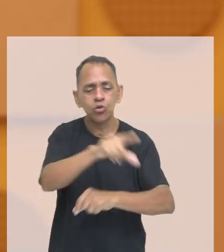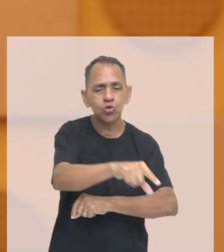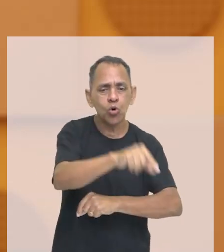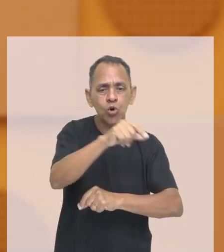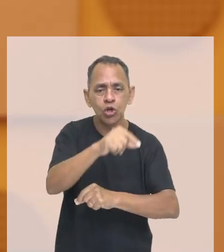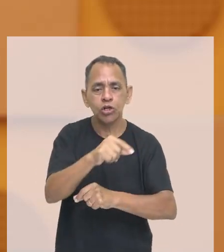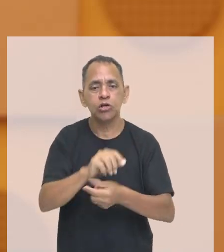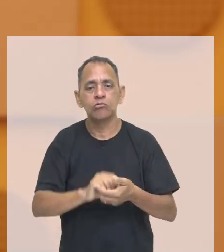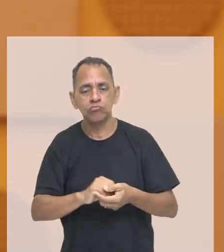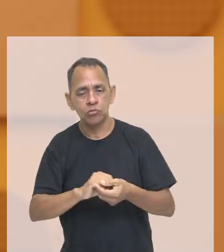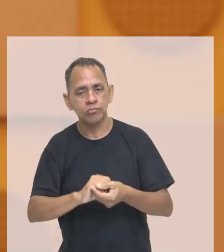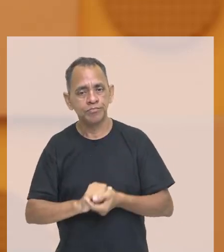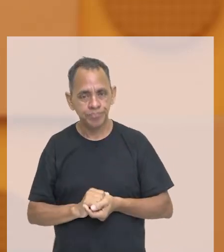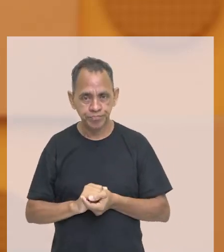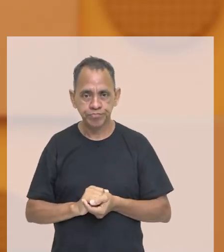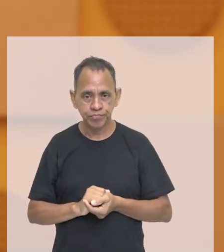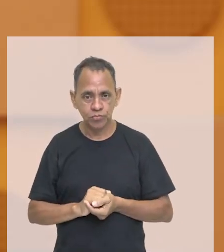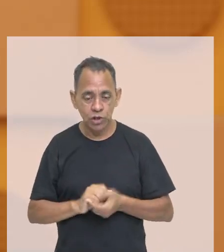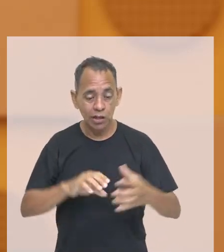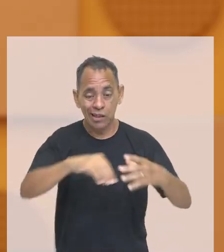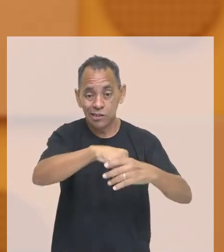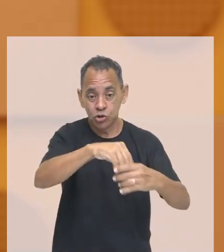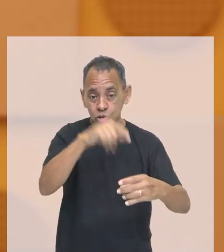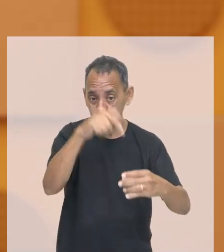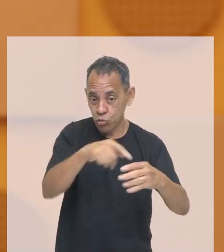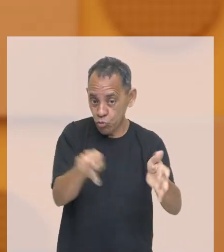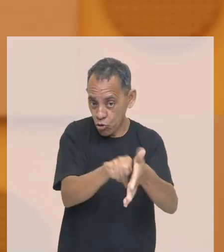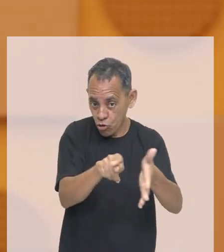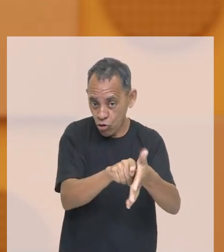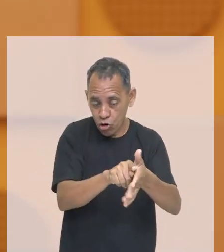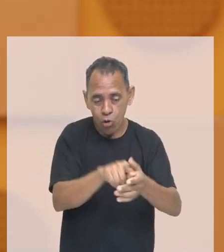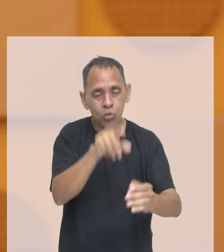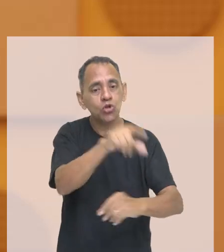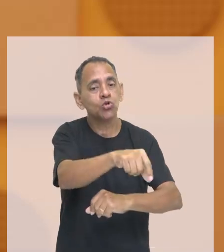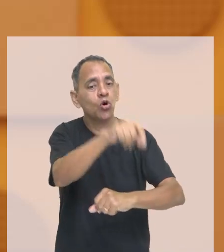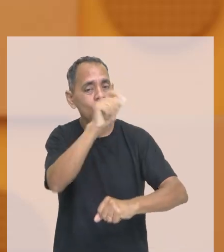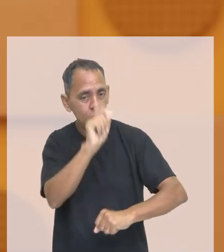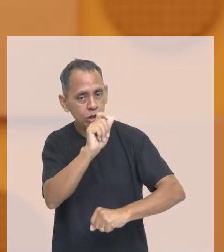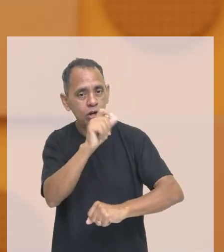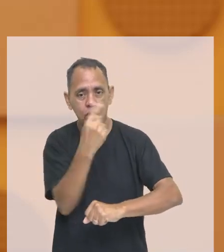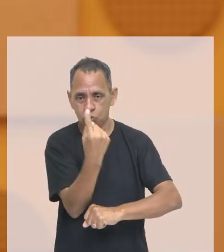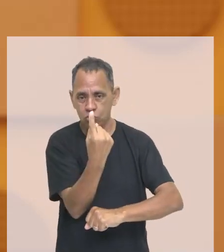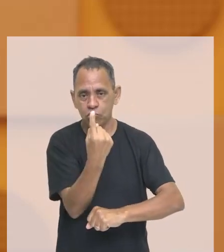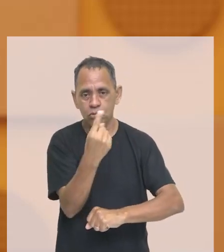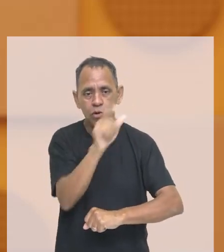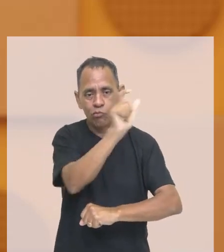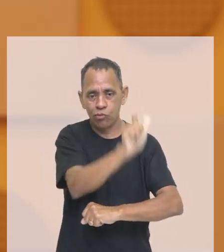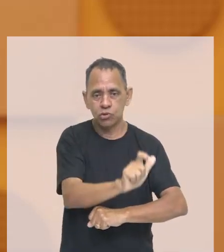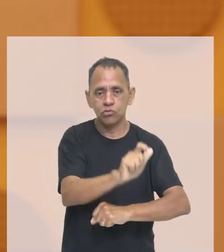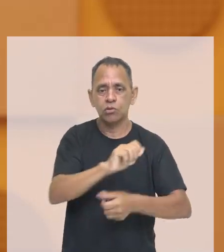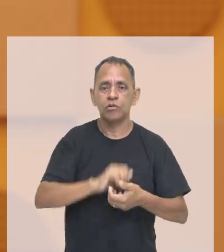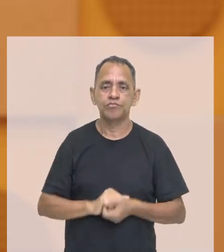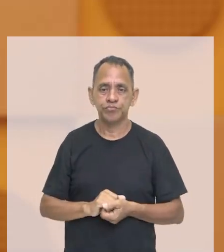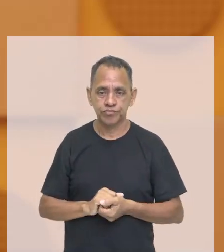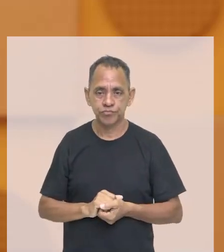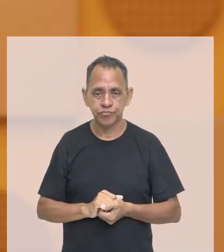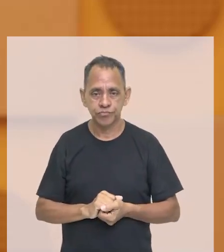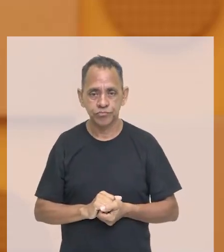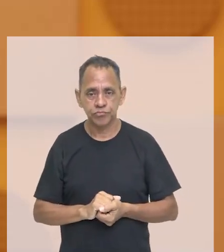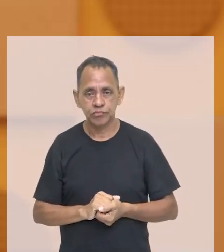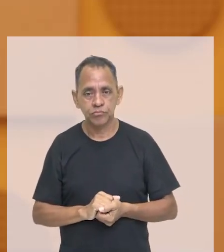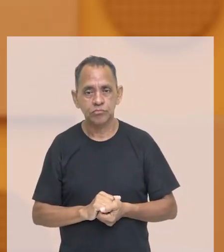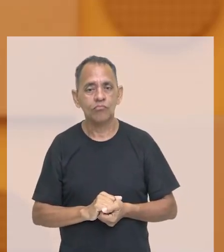era indicado pelos militares, tá, gente? Ou linha dura ou moderado. Linha dura era a ala mais